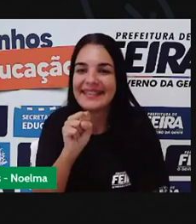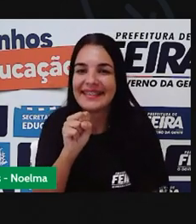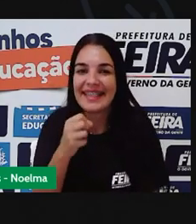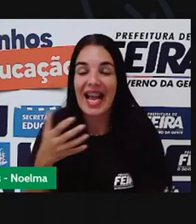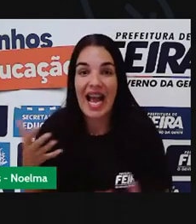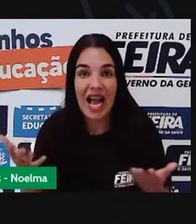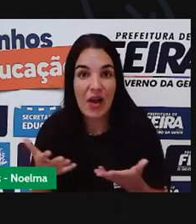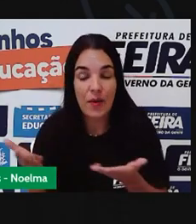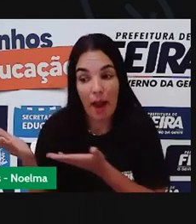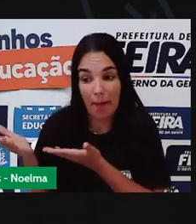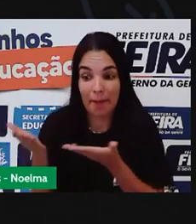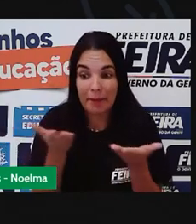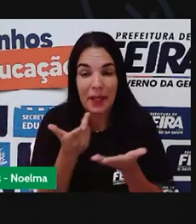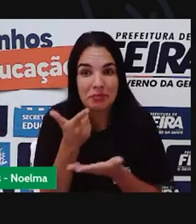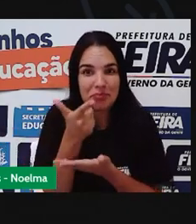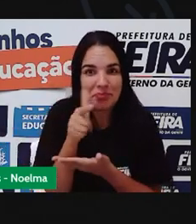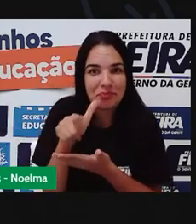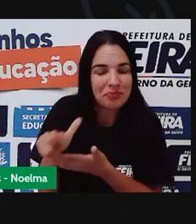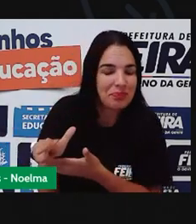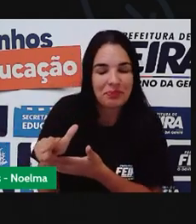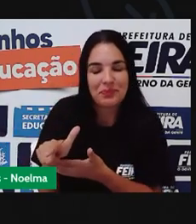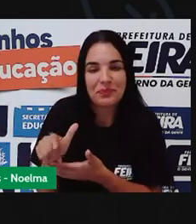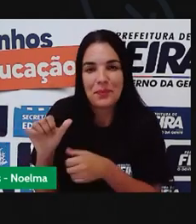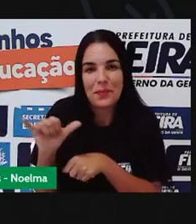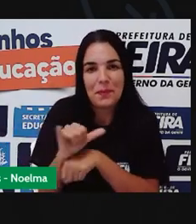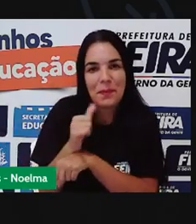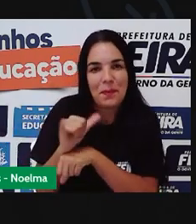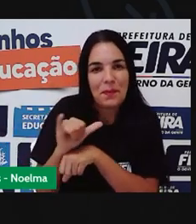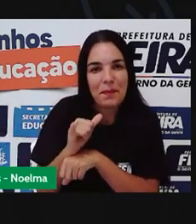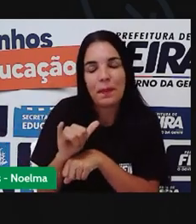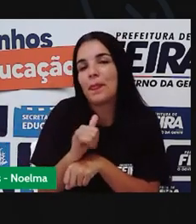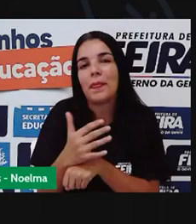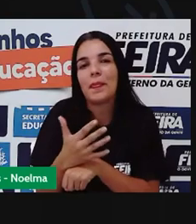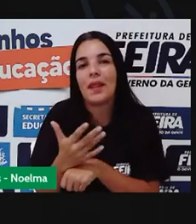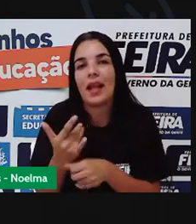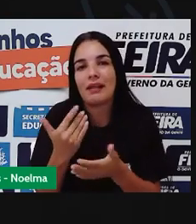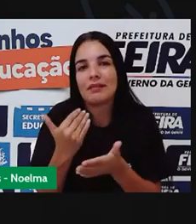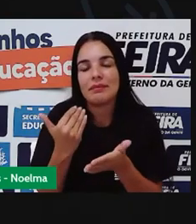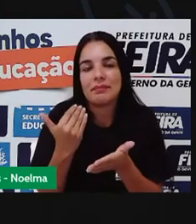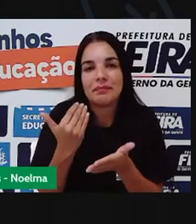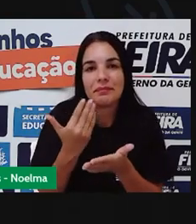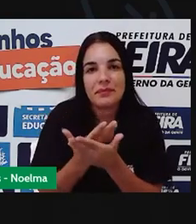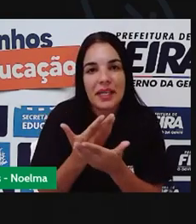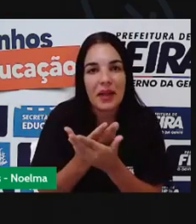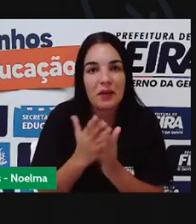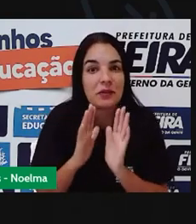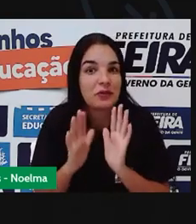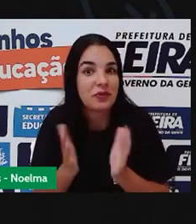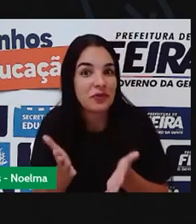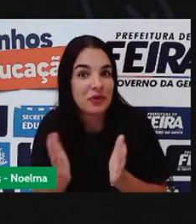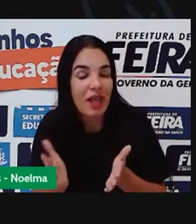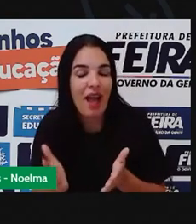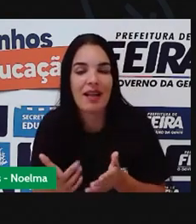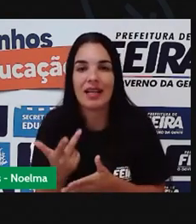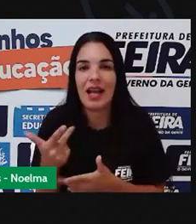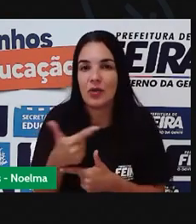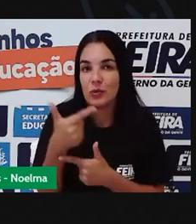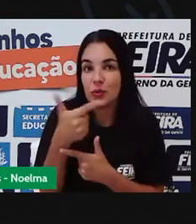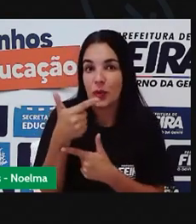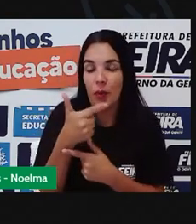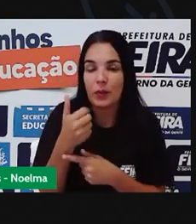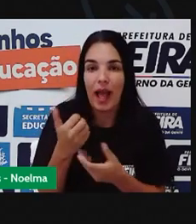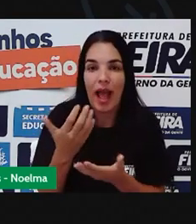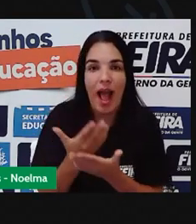A gente recebe vocês aqui mais uma vez, vocês já tiveram uma aula, né? Que será a segunda aula de